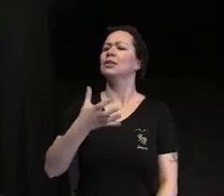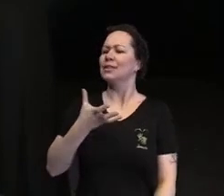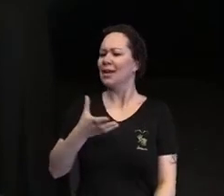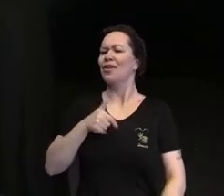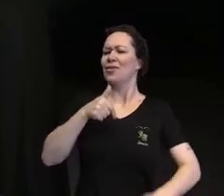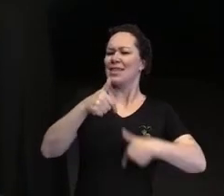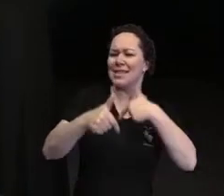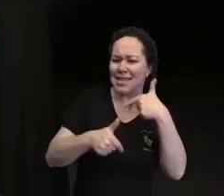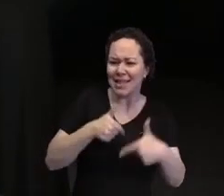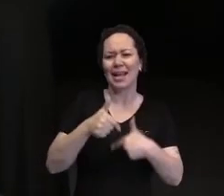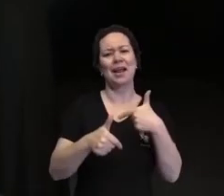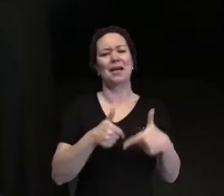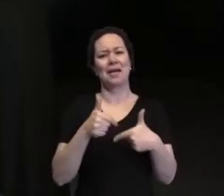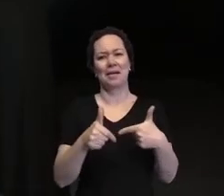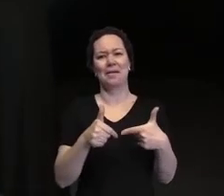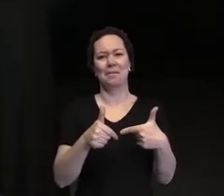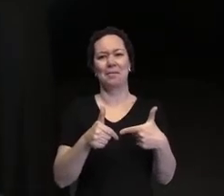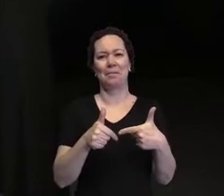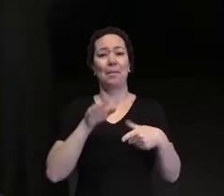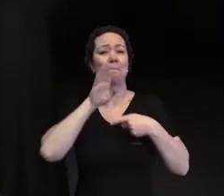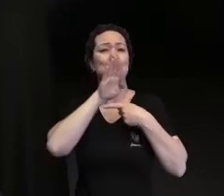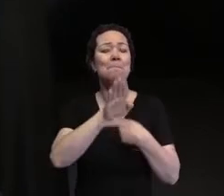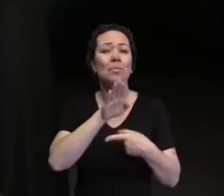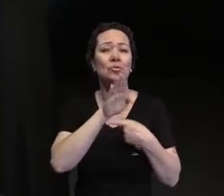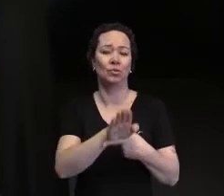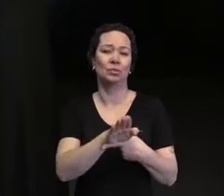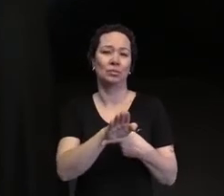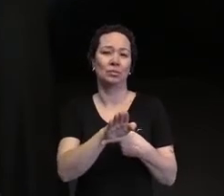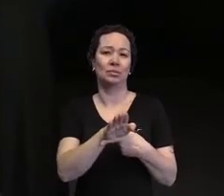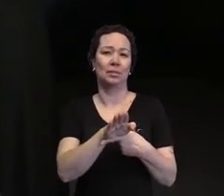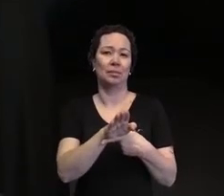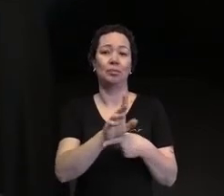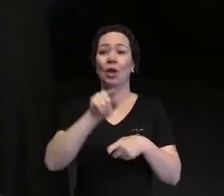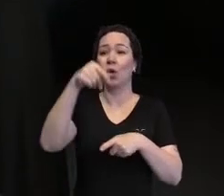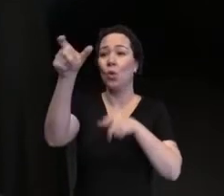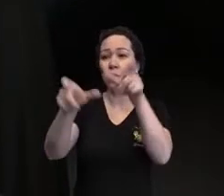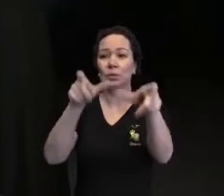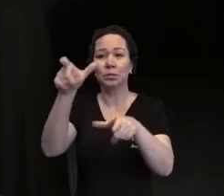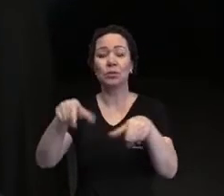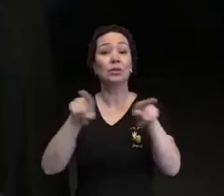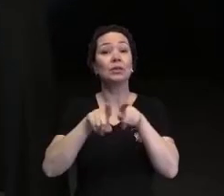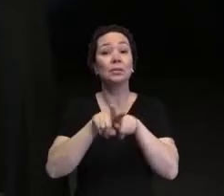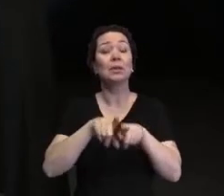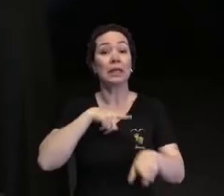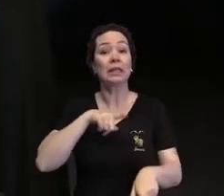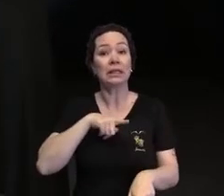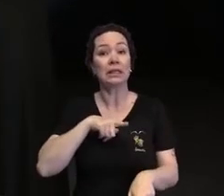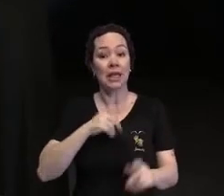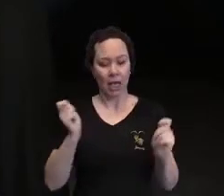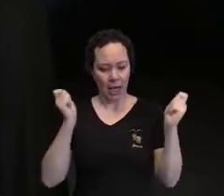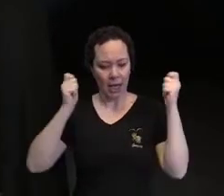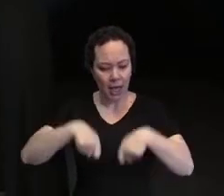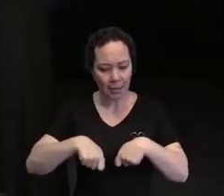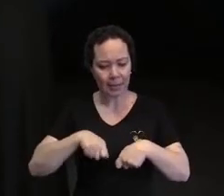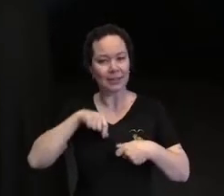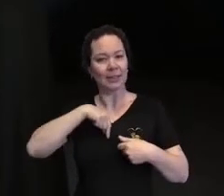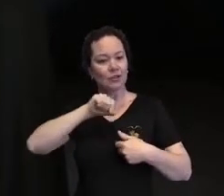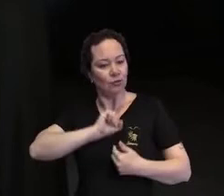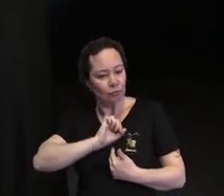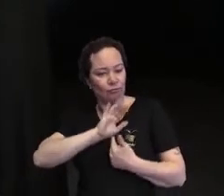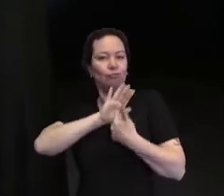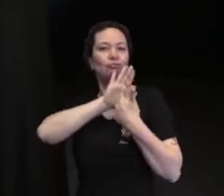para contribuir, para que outras pessoas pudessem ter as suas potências, as suas potencialidades